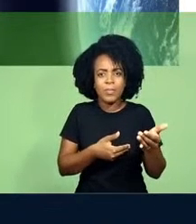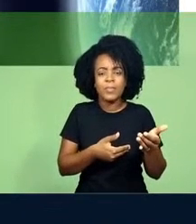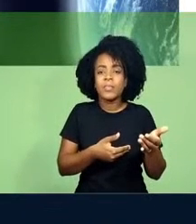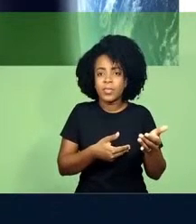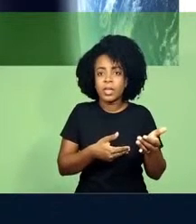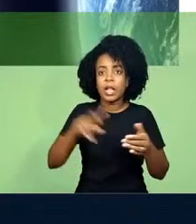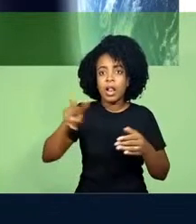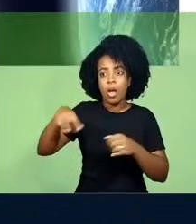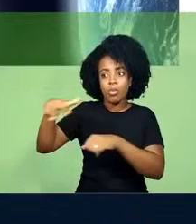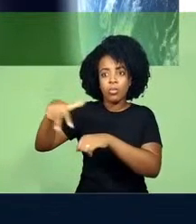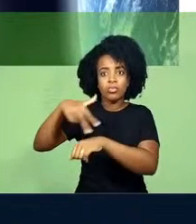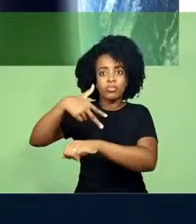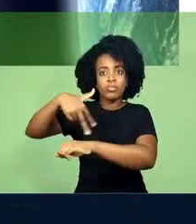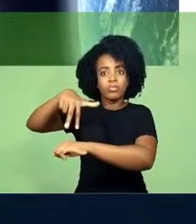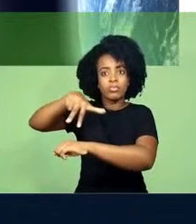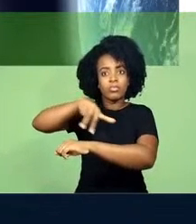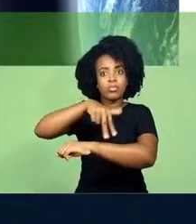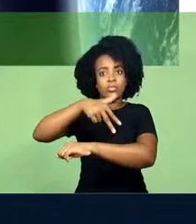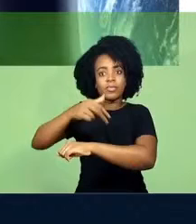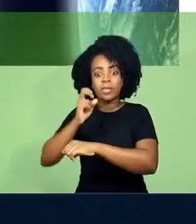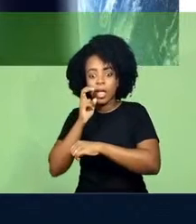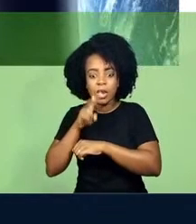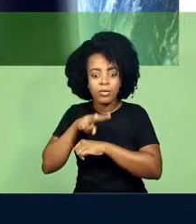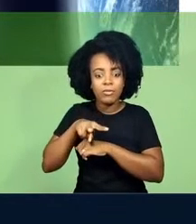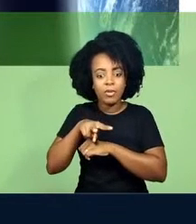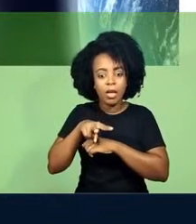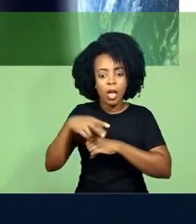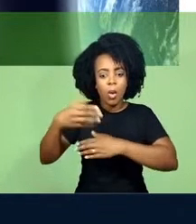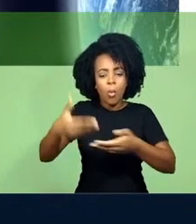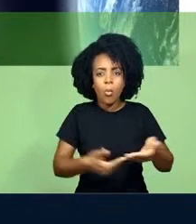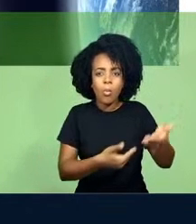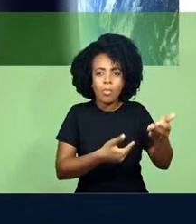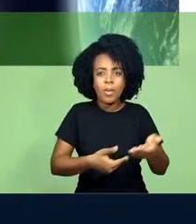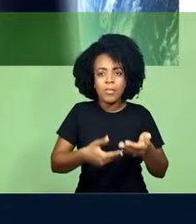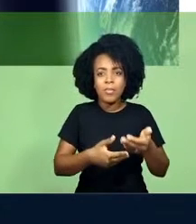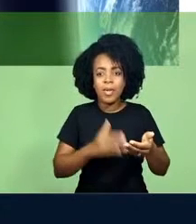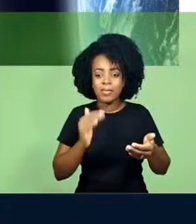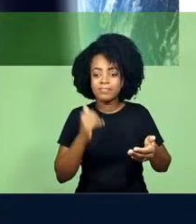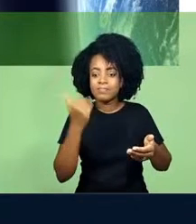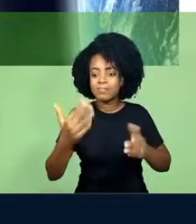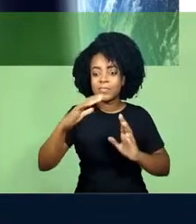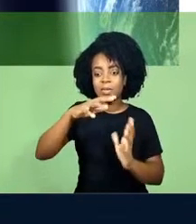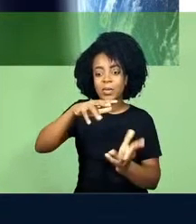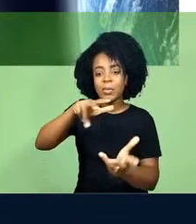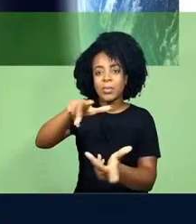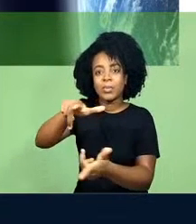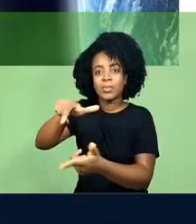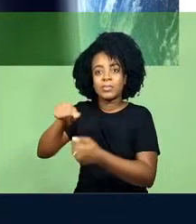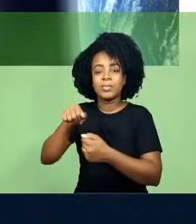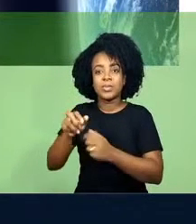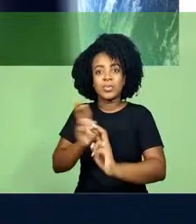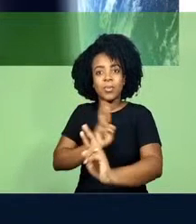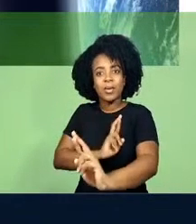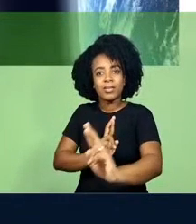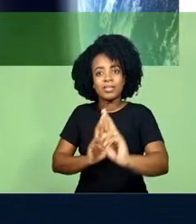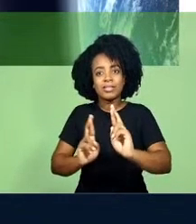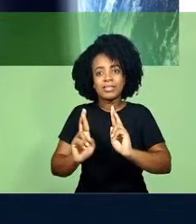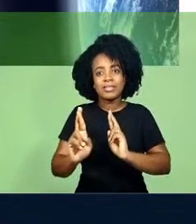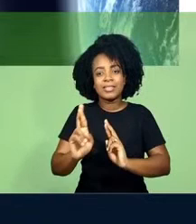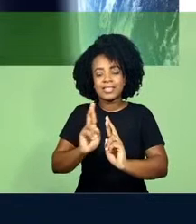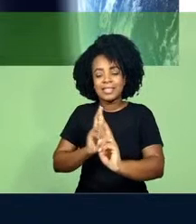o astronauta visto o bebê diante do mundo, relacionando esse lugar, esse espaço